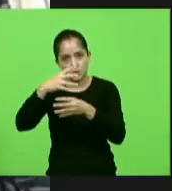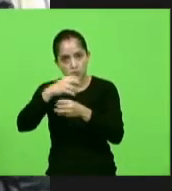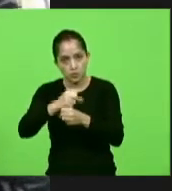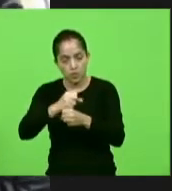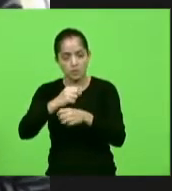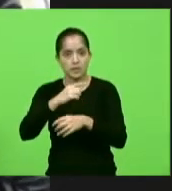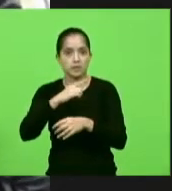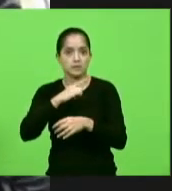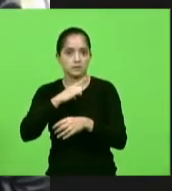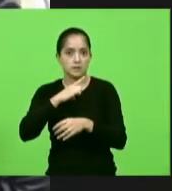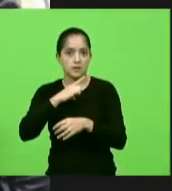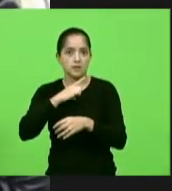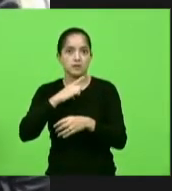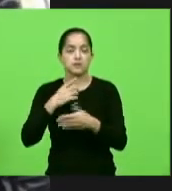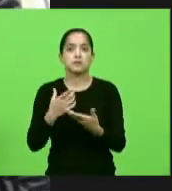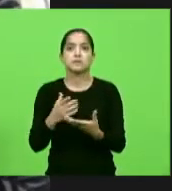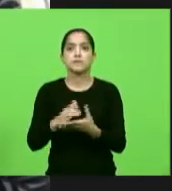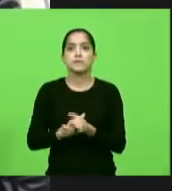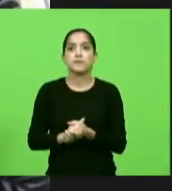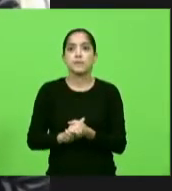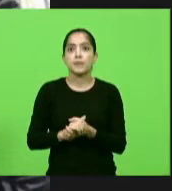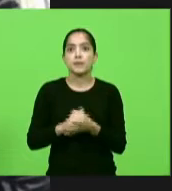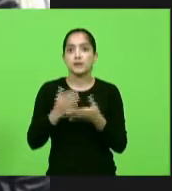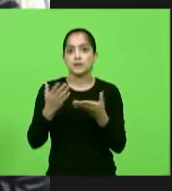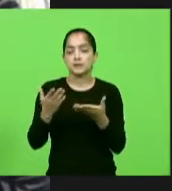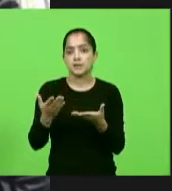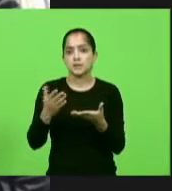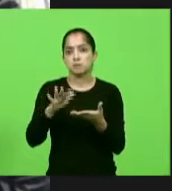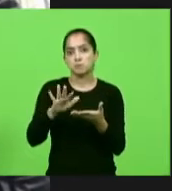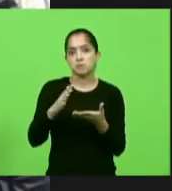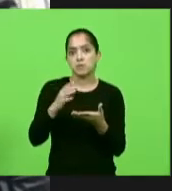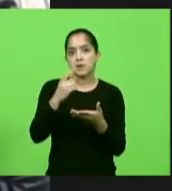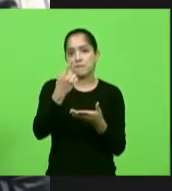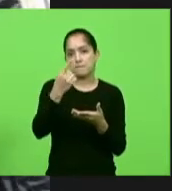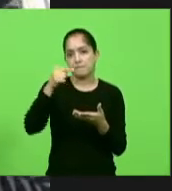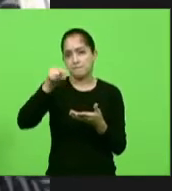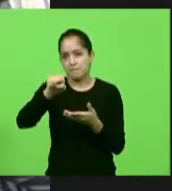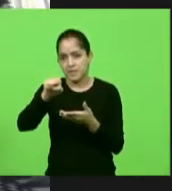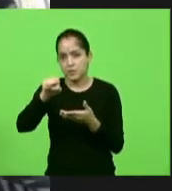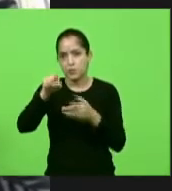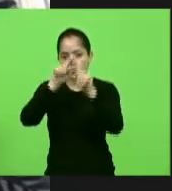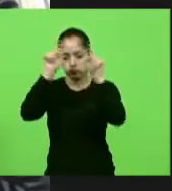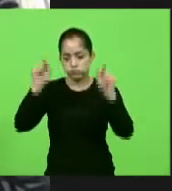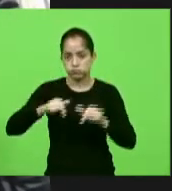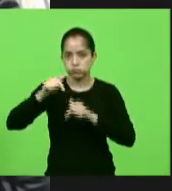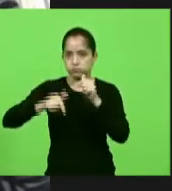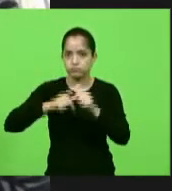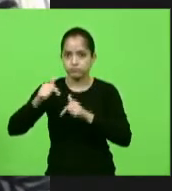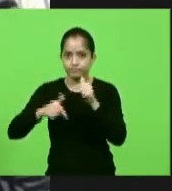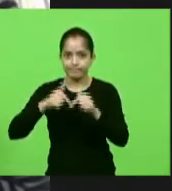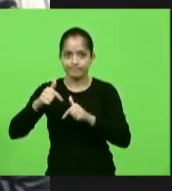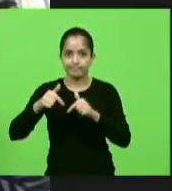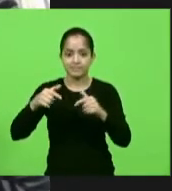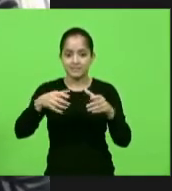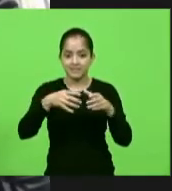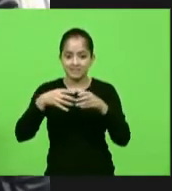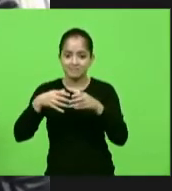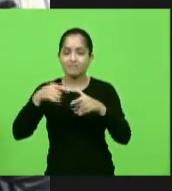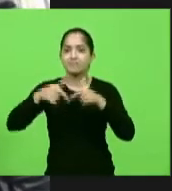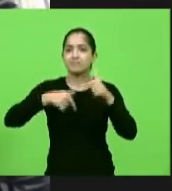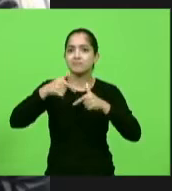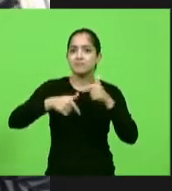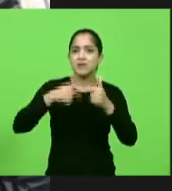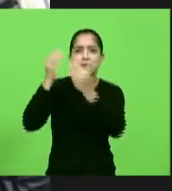quais no programa Reviver, o que daria aí em torno de mil funcionários ligados às comunidades terapêuticas. Eu falo de